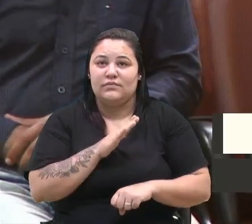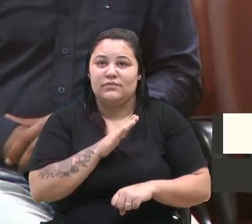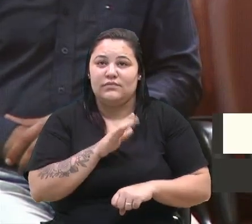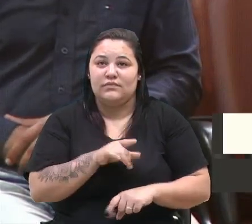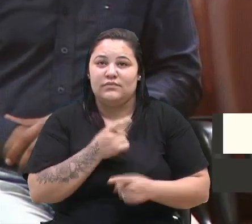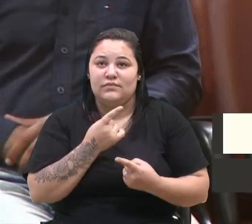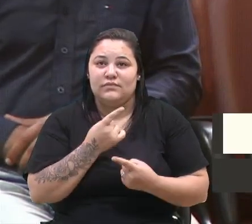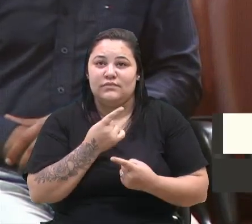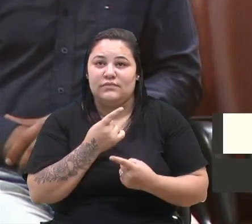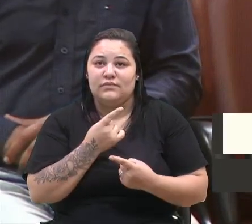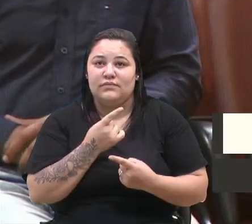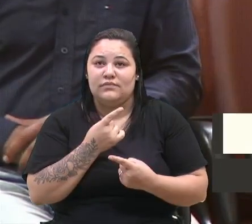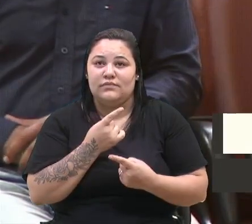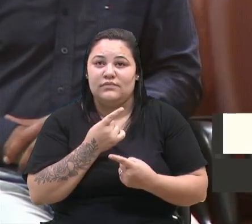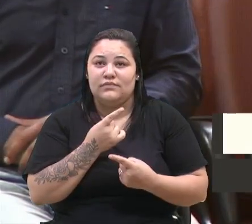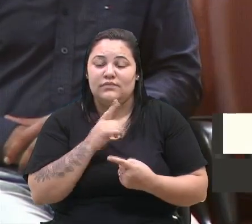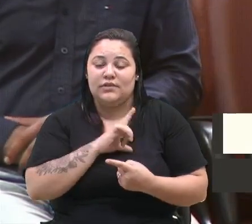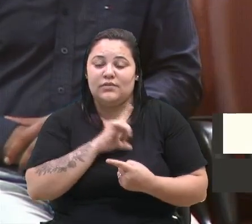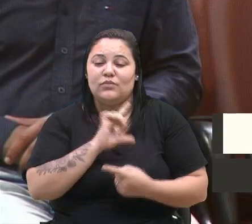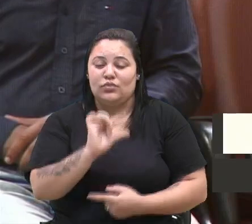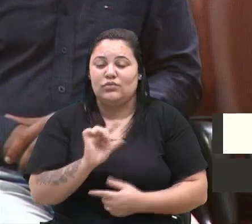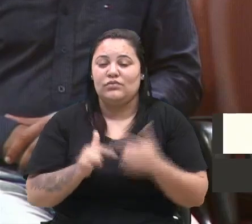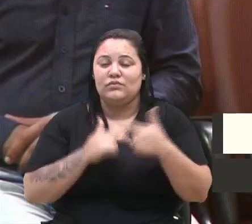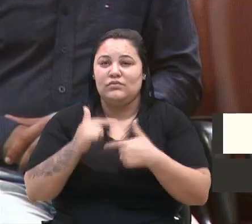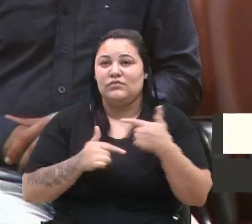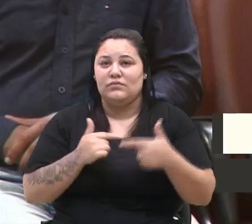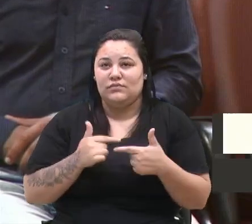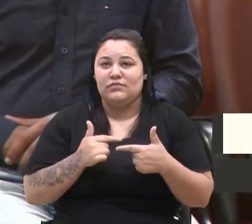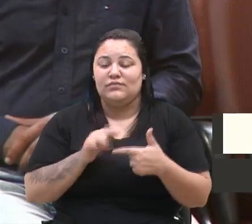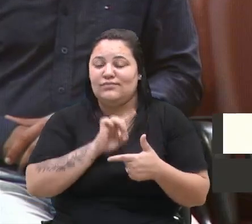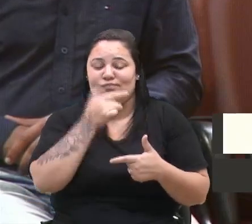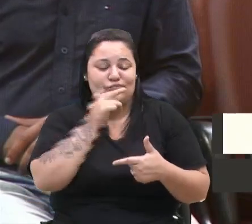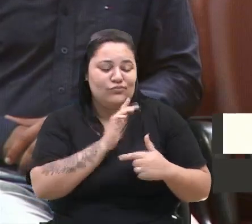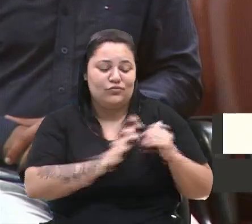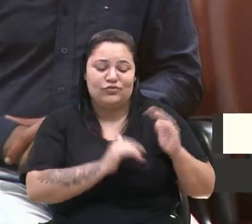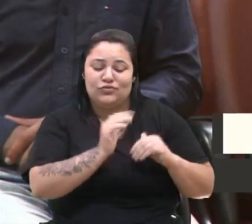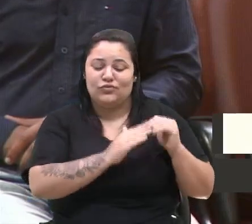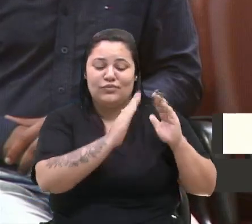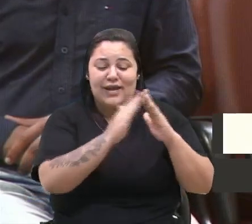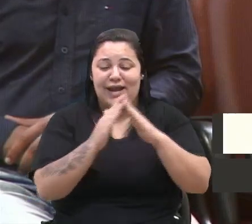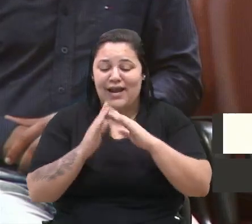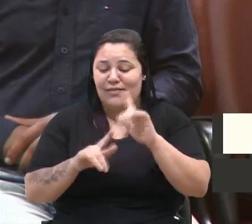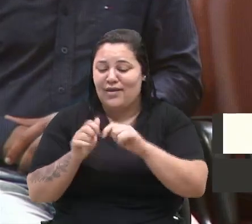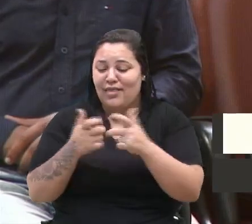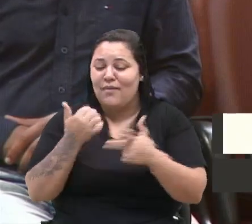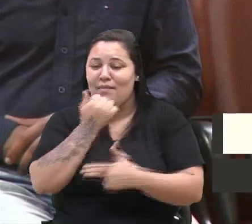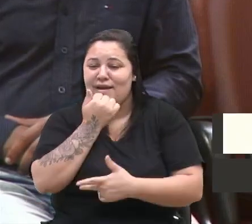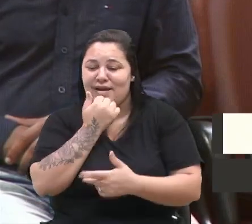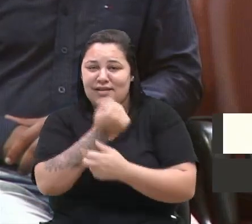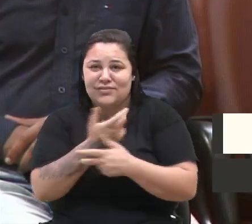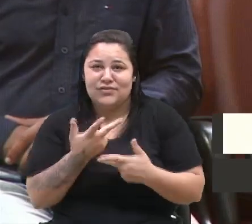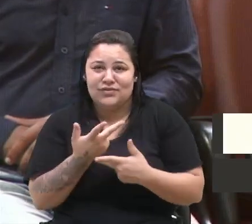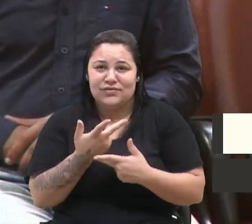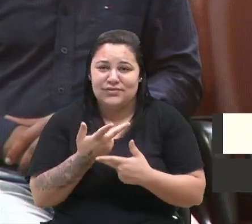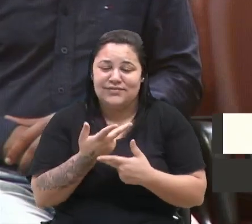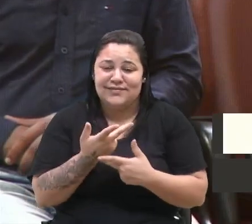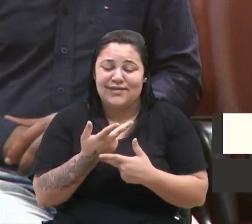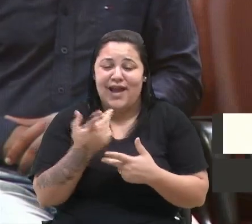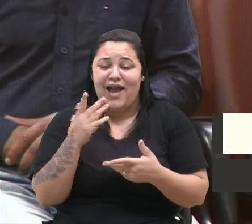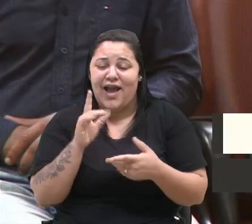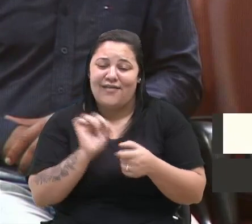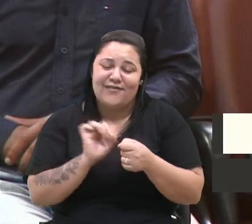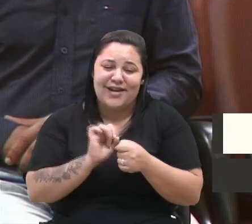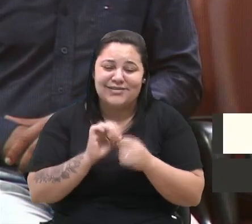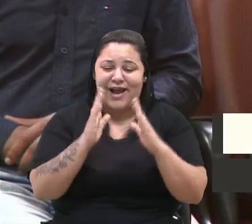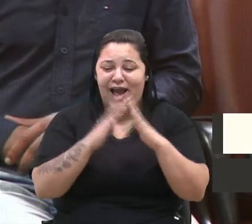É o povo do bairro, aquele povo trabalhador que não consegue construir uma casa de material, consegue de madeira, o telhado também é fraco, e ali